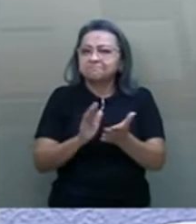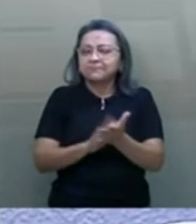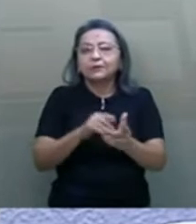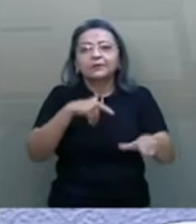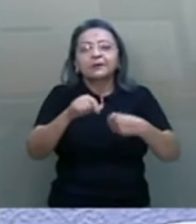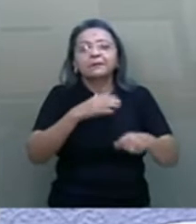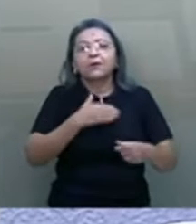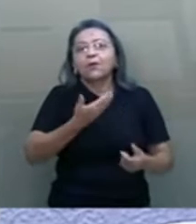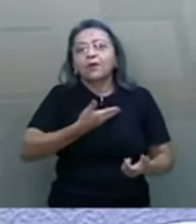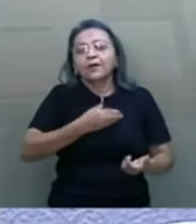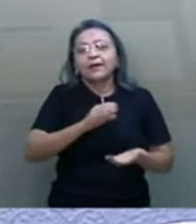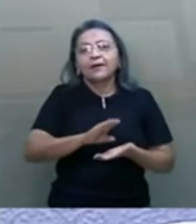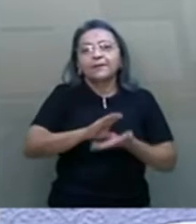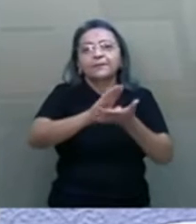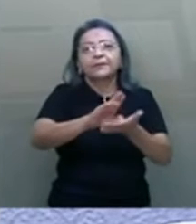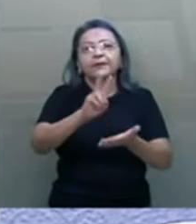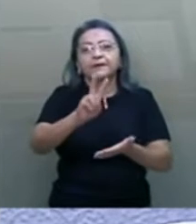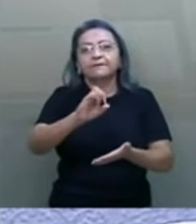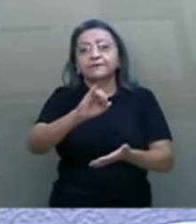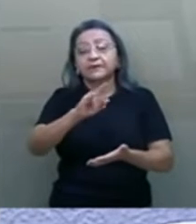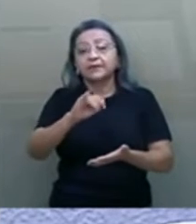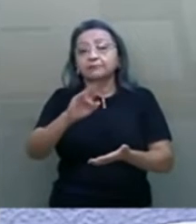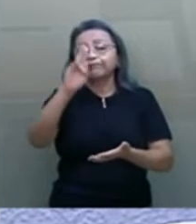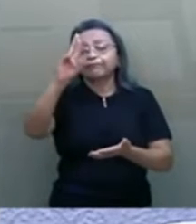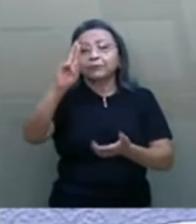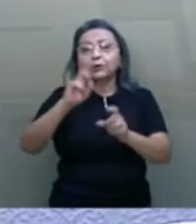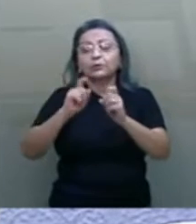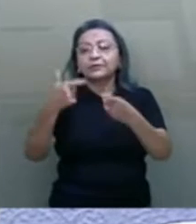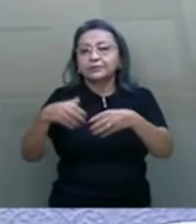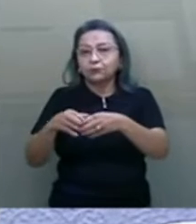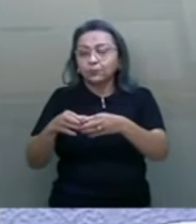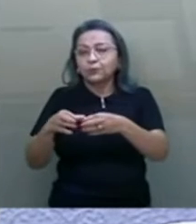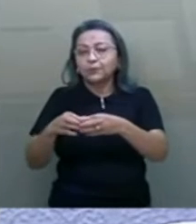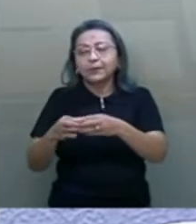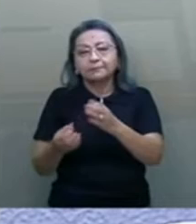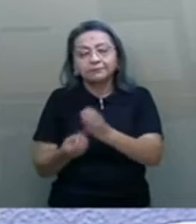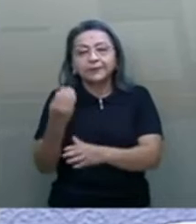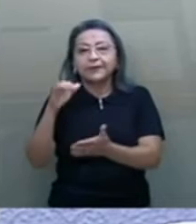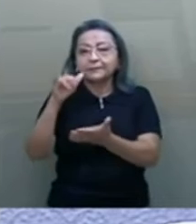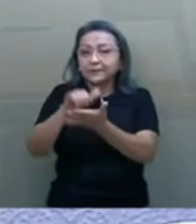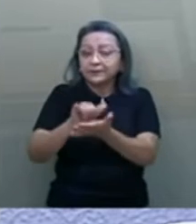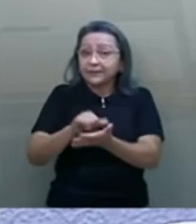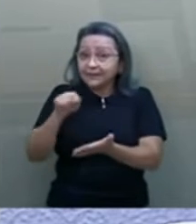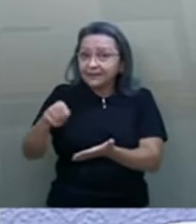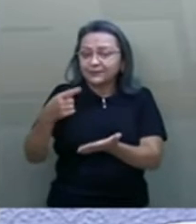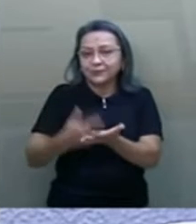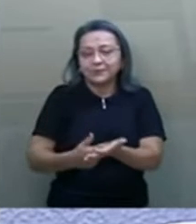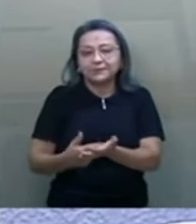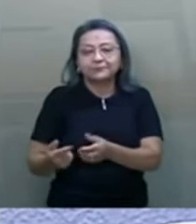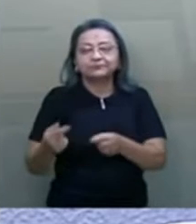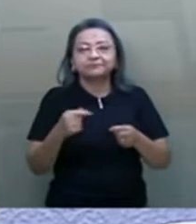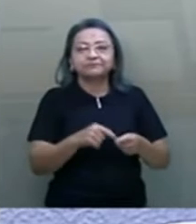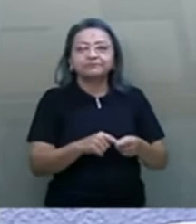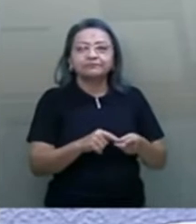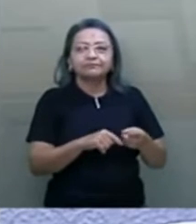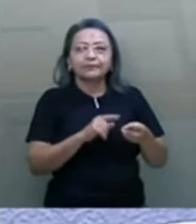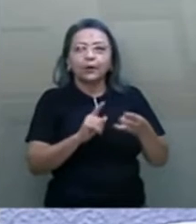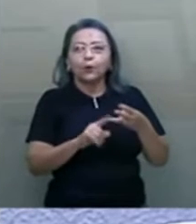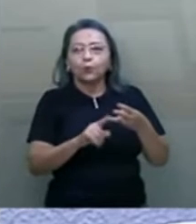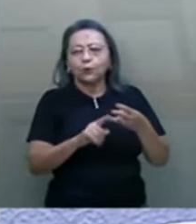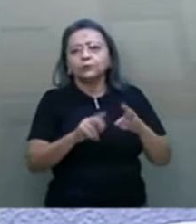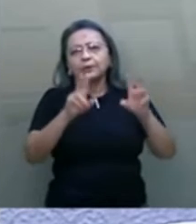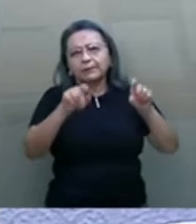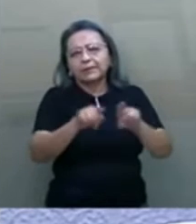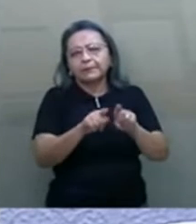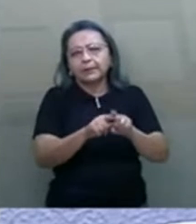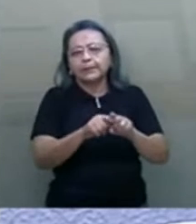conselheiro Vicente Aquino, coordenador do GAP, grupo constituído para a implantação desse compromisso. Outro tema de